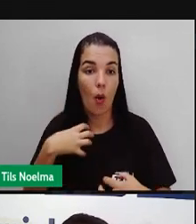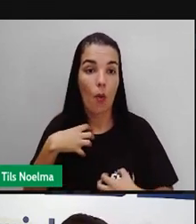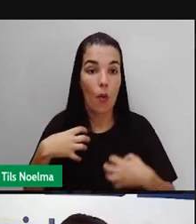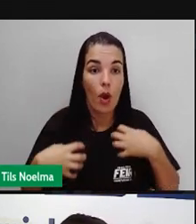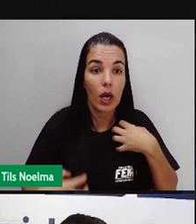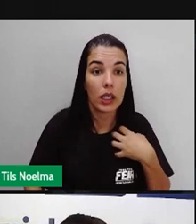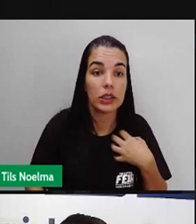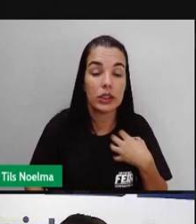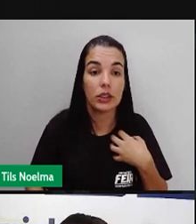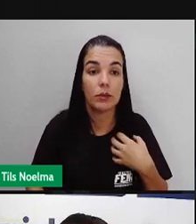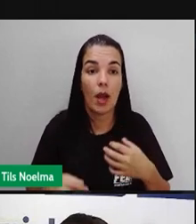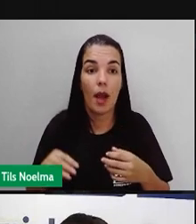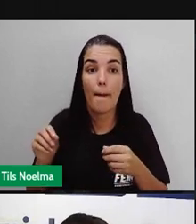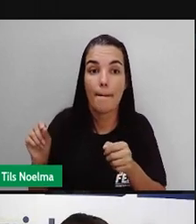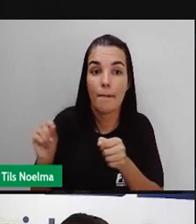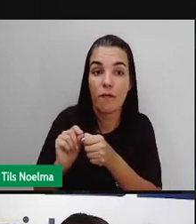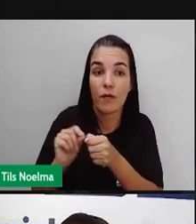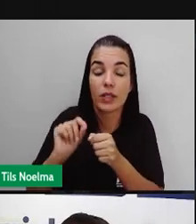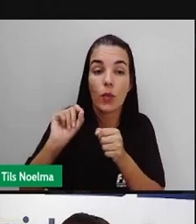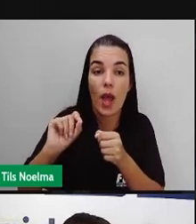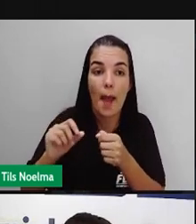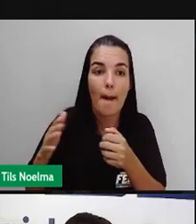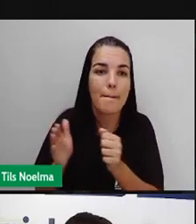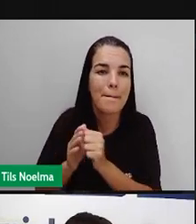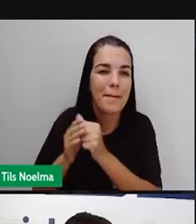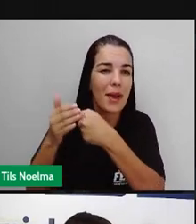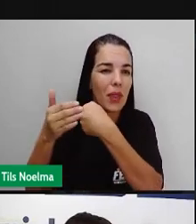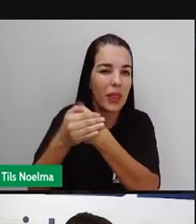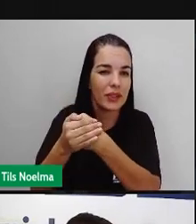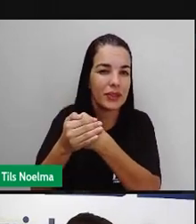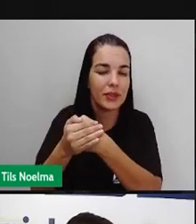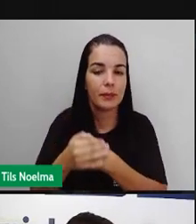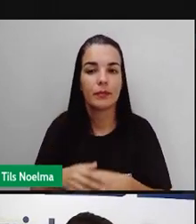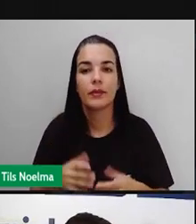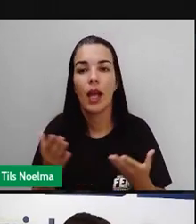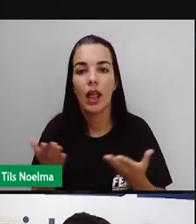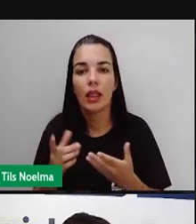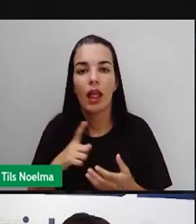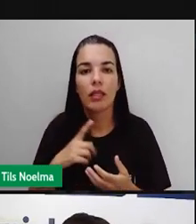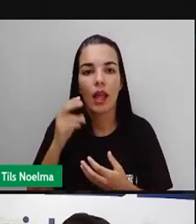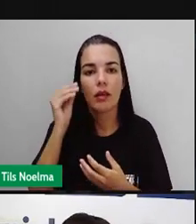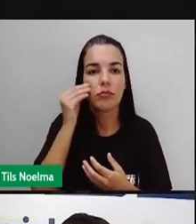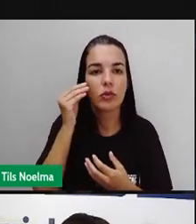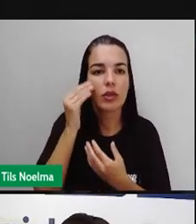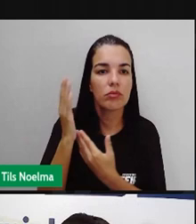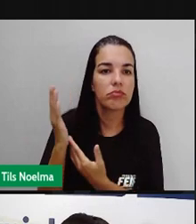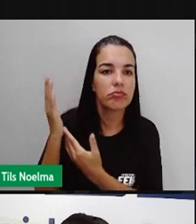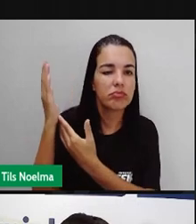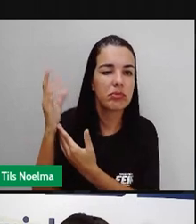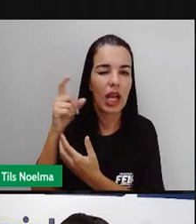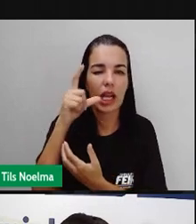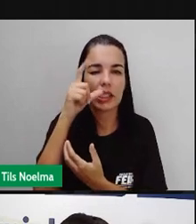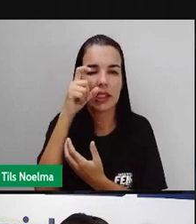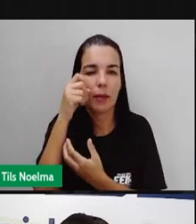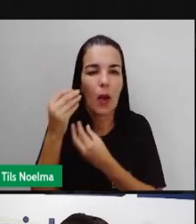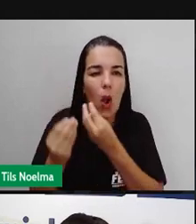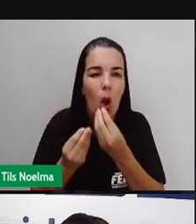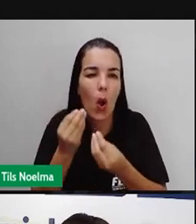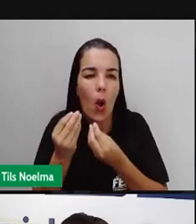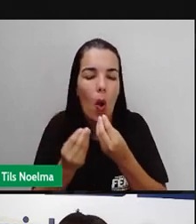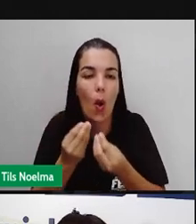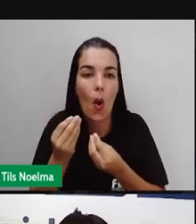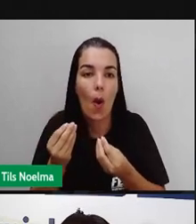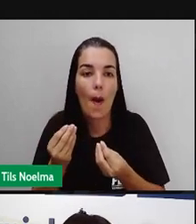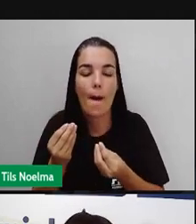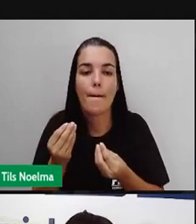vai adquirir resistência ao vírus. E aí a gente tem, algumas situações aqui, alguns dos